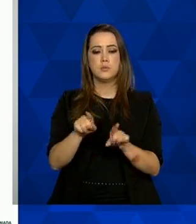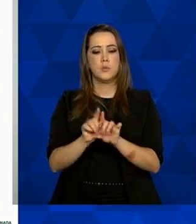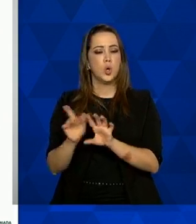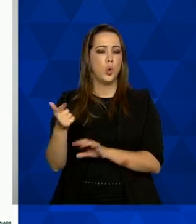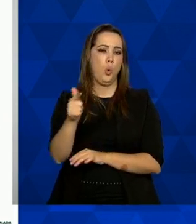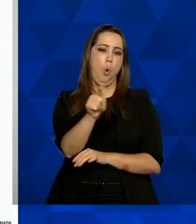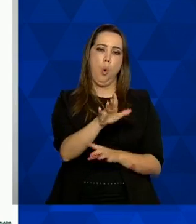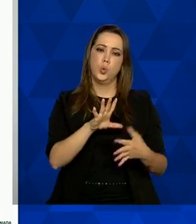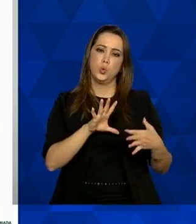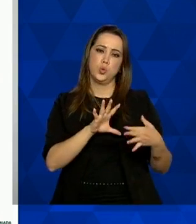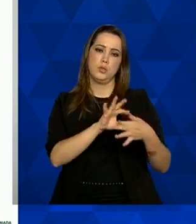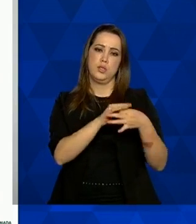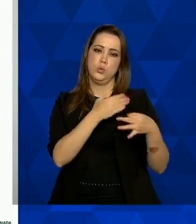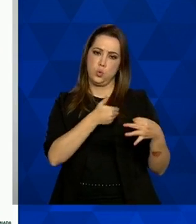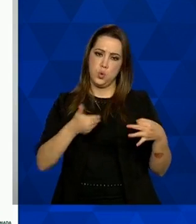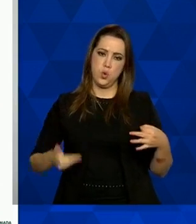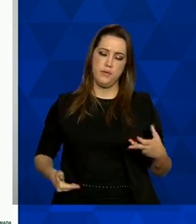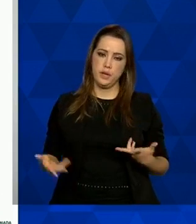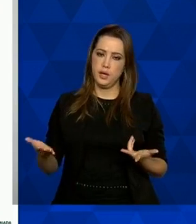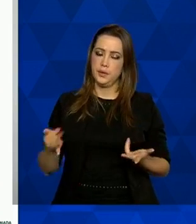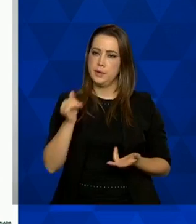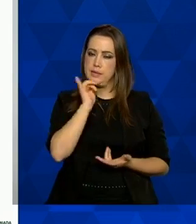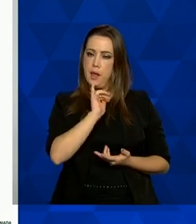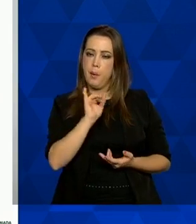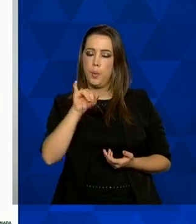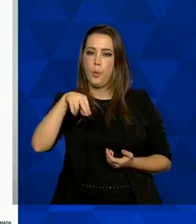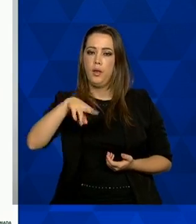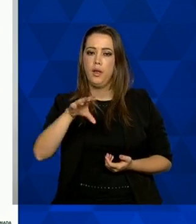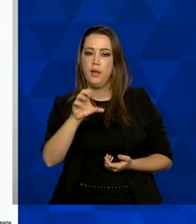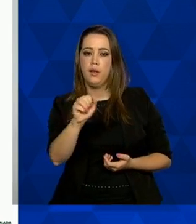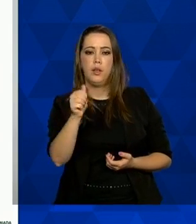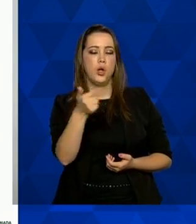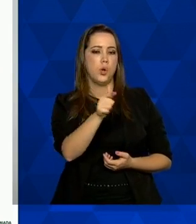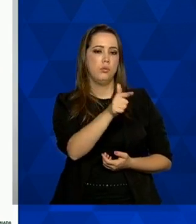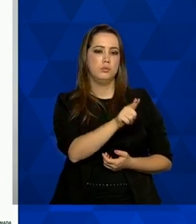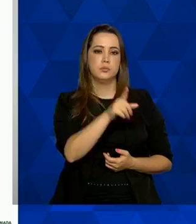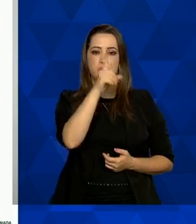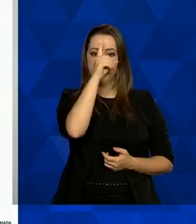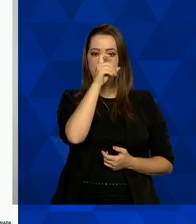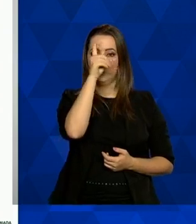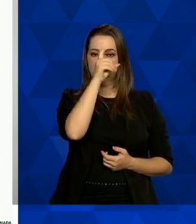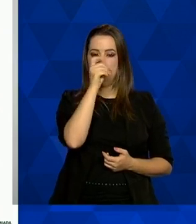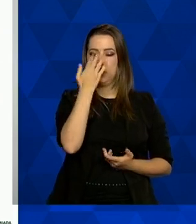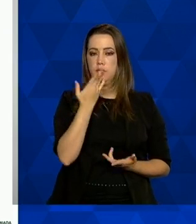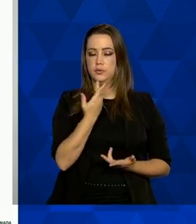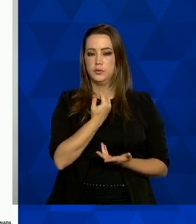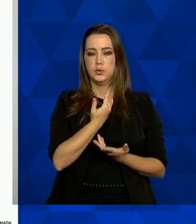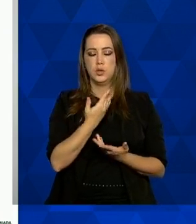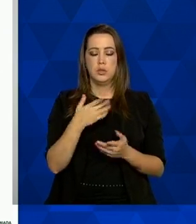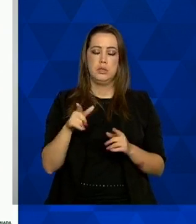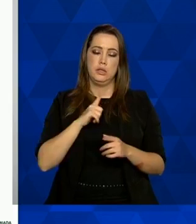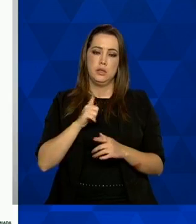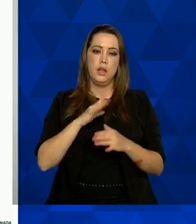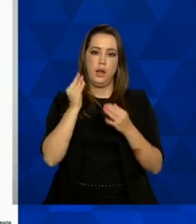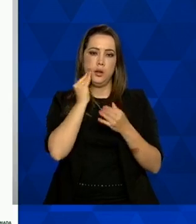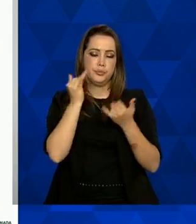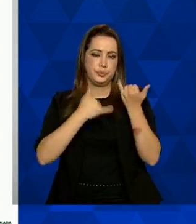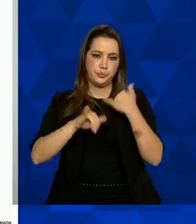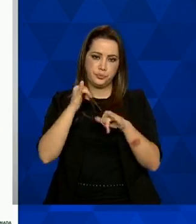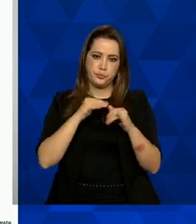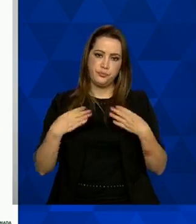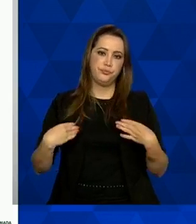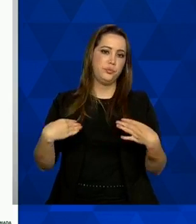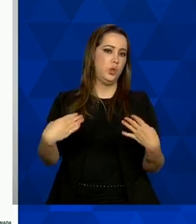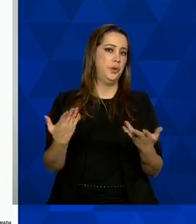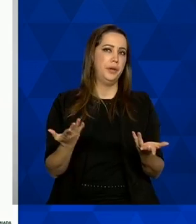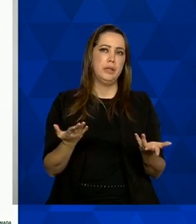como o INCA e outros hospitais laboratórios do Ministério da